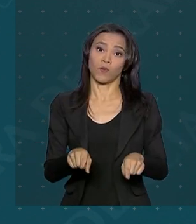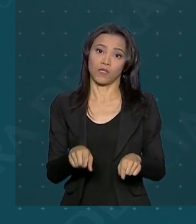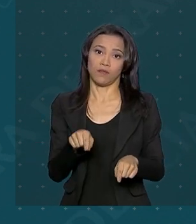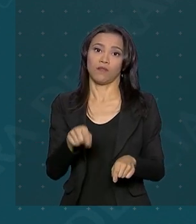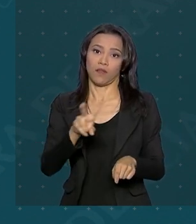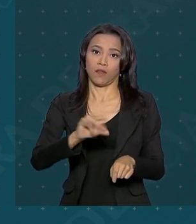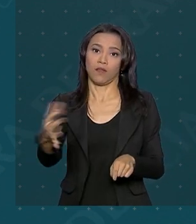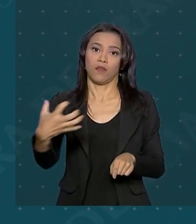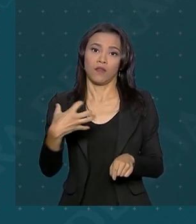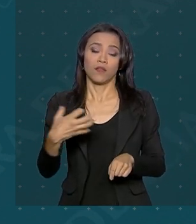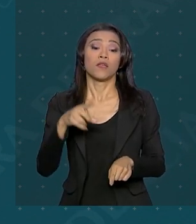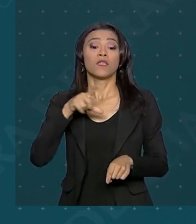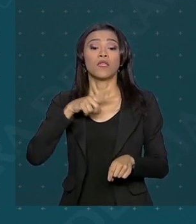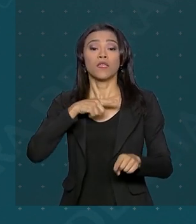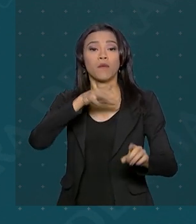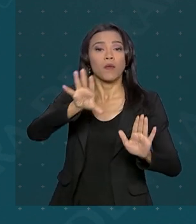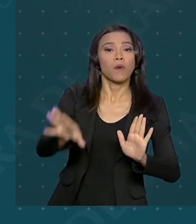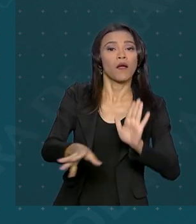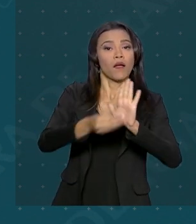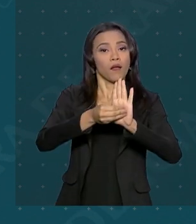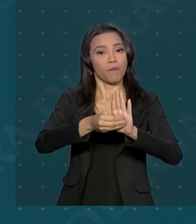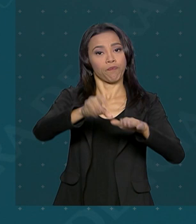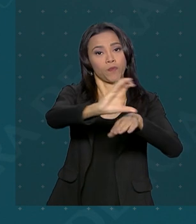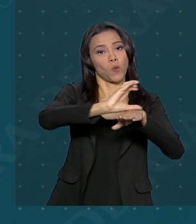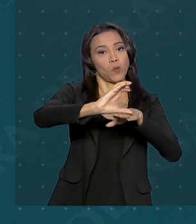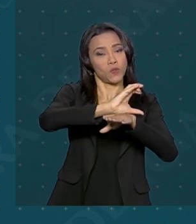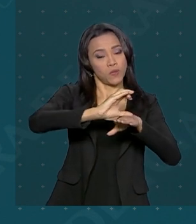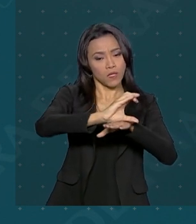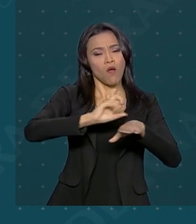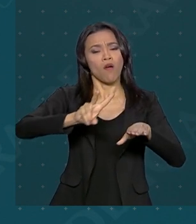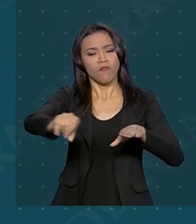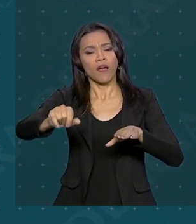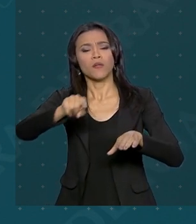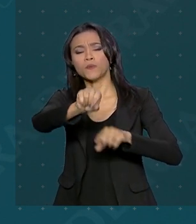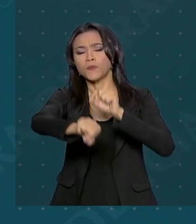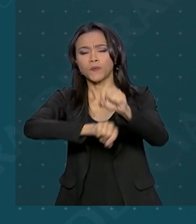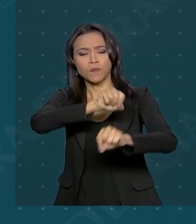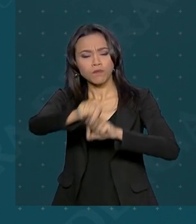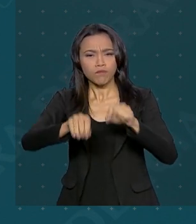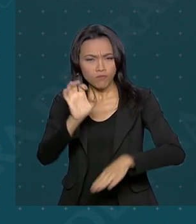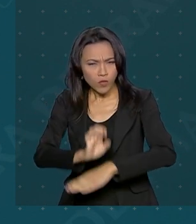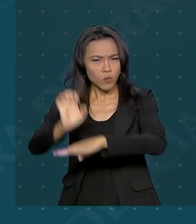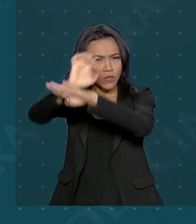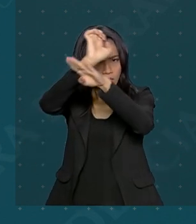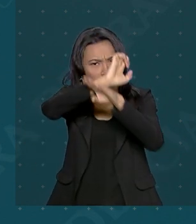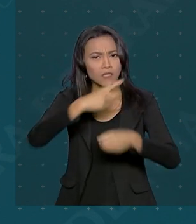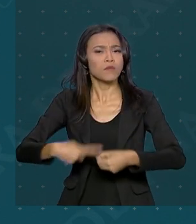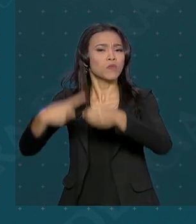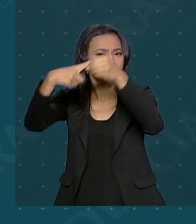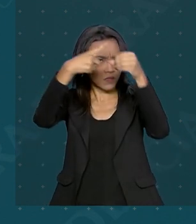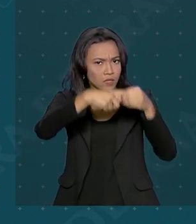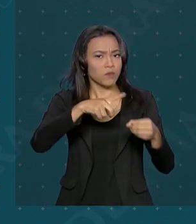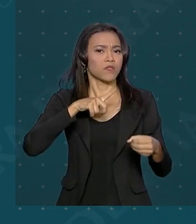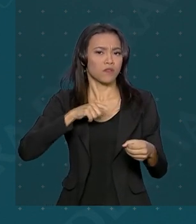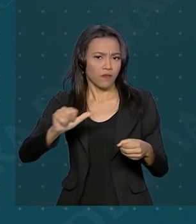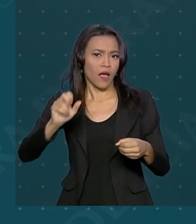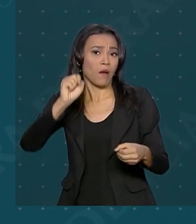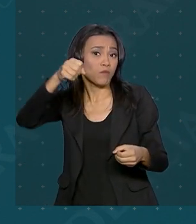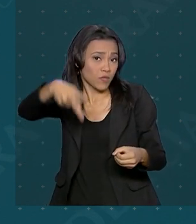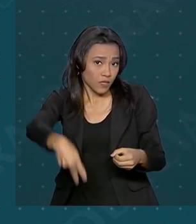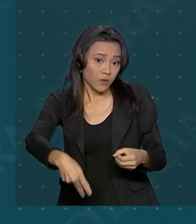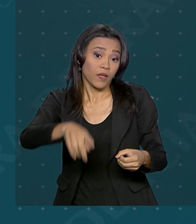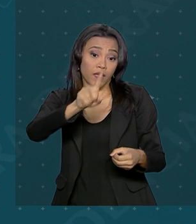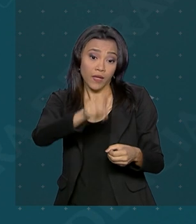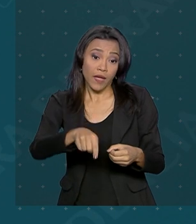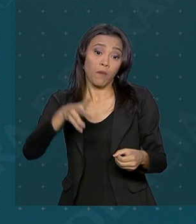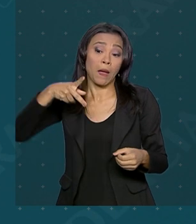proposta de emenda à Constituição vai tratar das aposentadorias dos funcionários dos estados e municípios. A chamada PEC